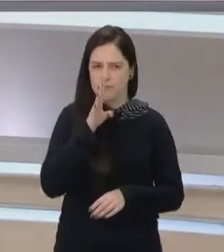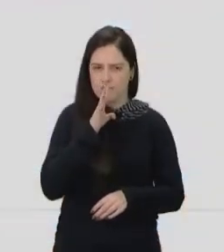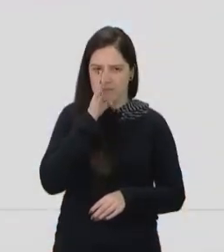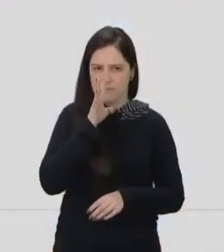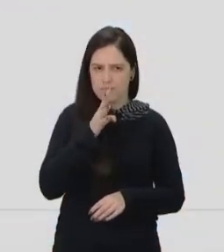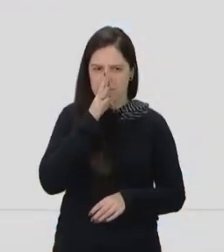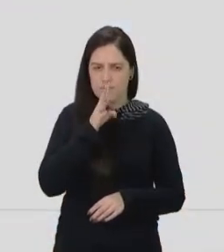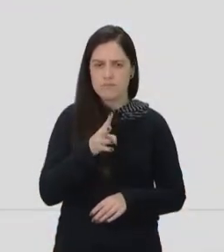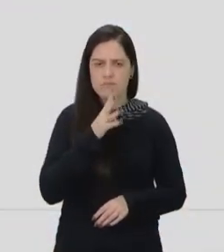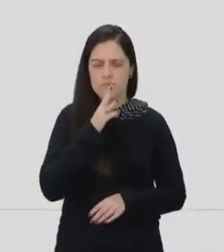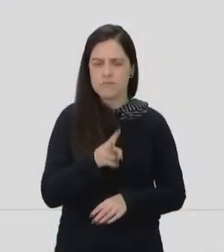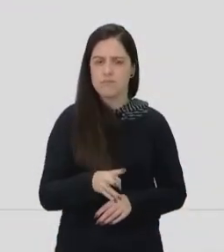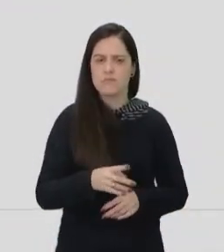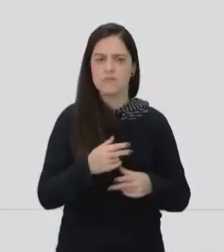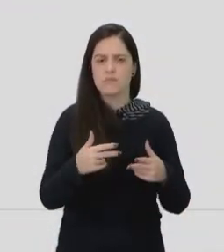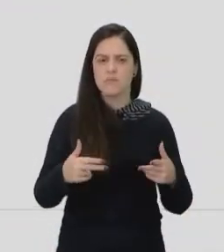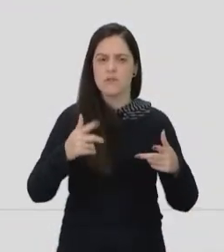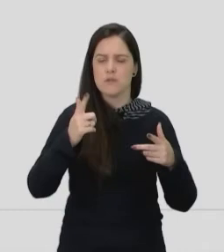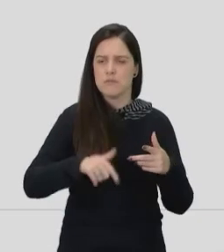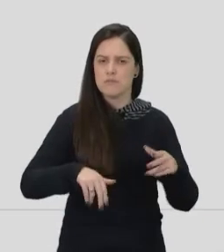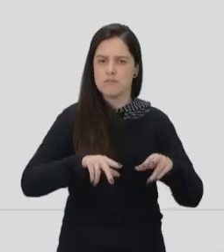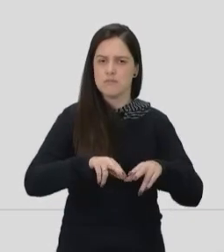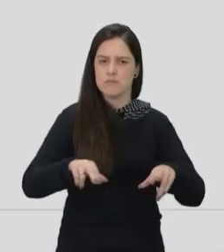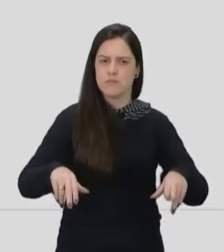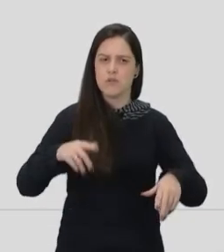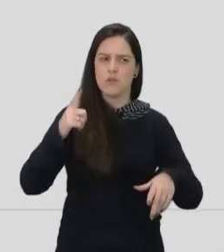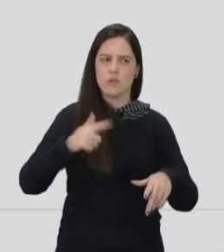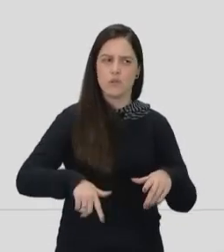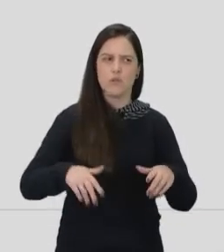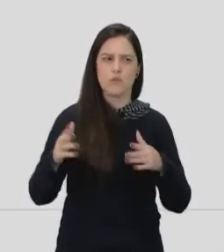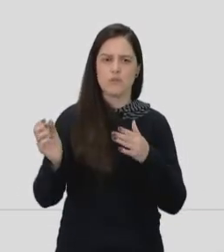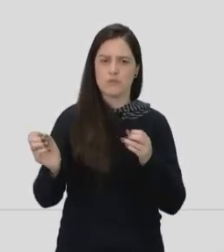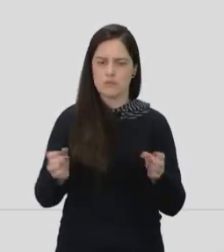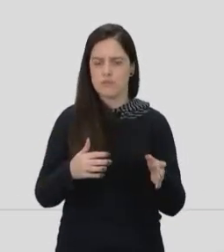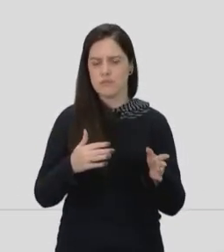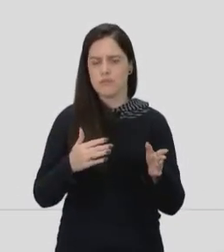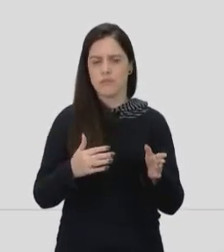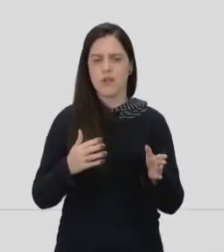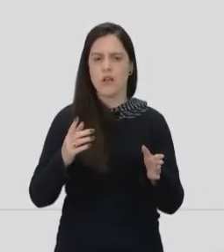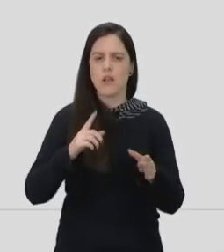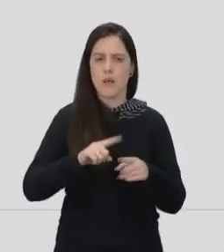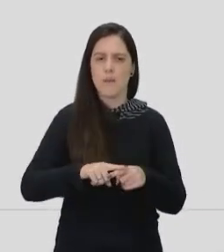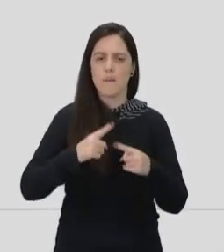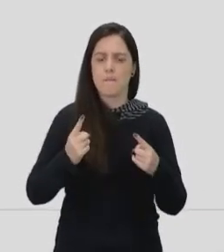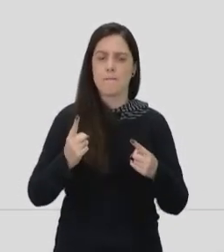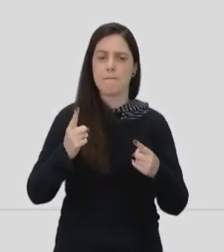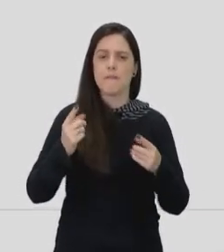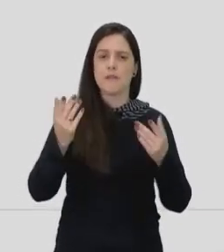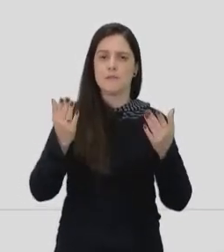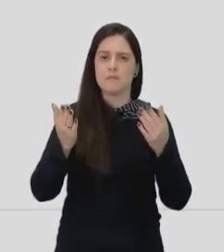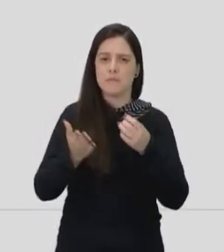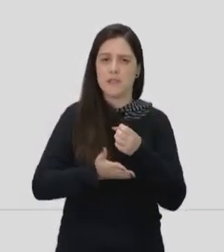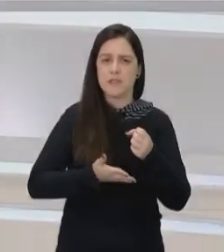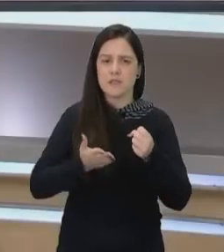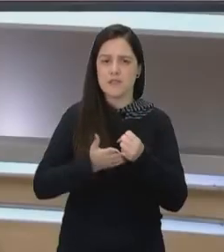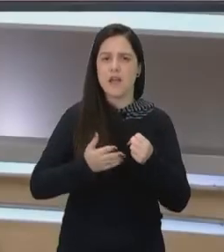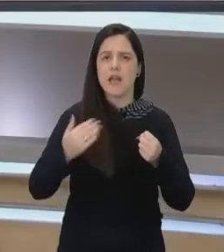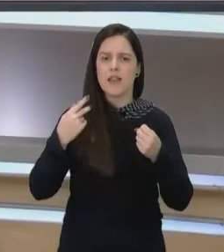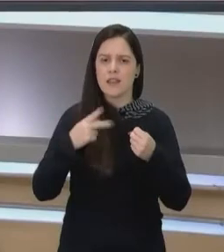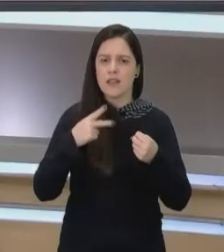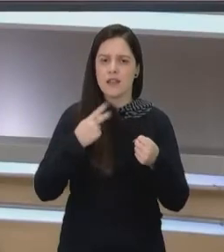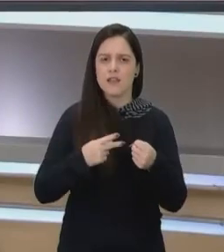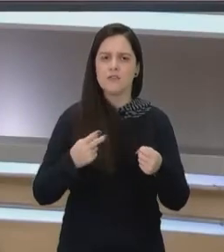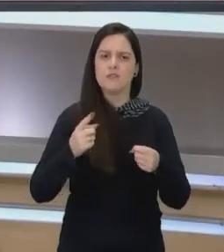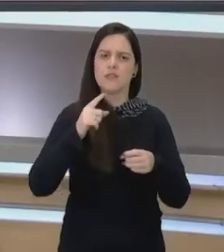que vai ser abordado com mais profundidade no próximo módulo, pela Amanda, mas que, basicamente, é aquilo, né?